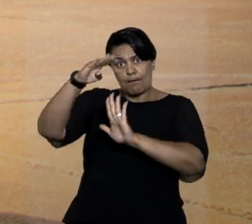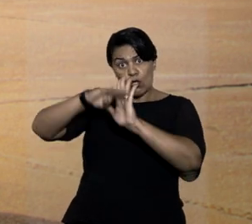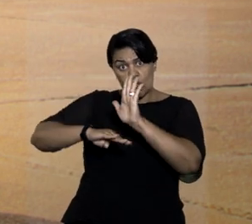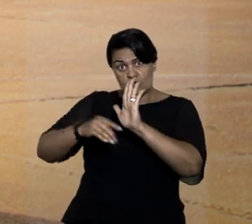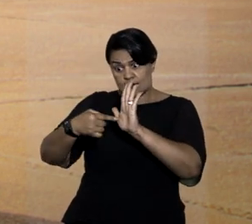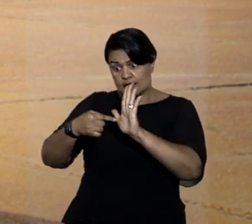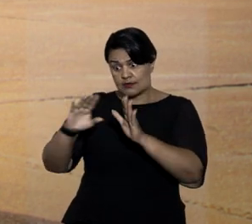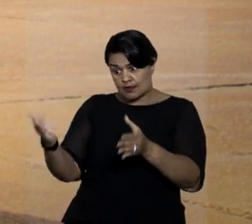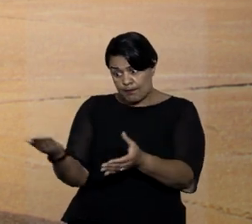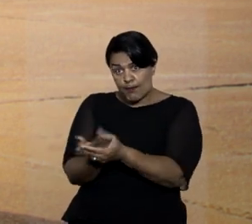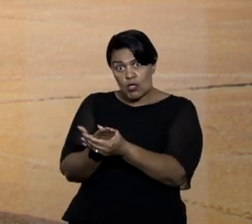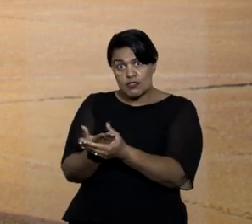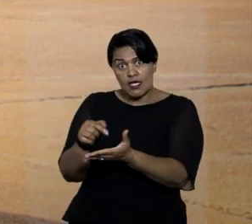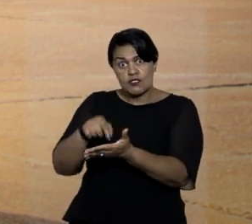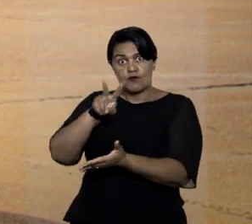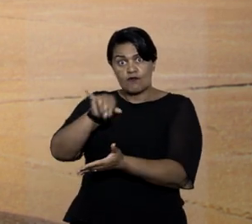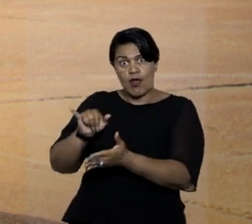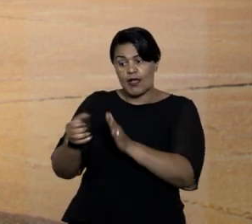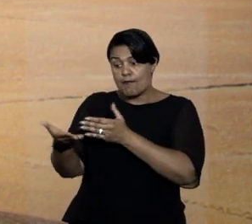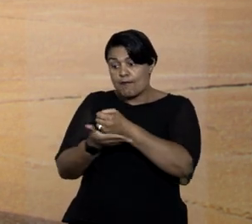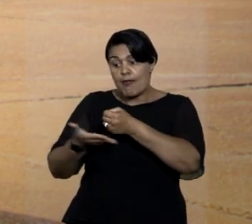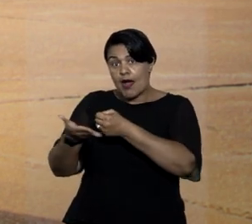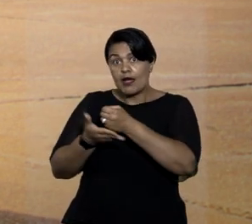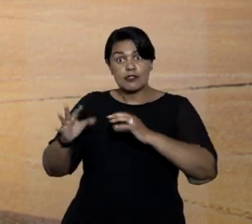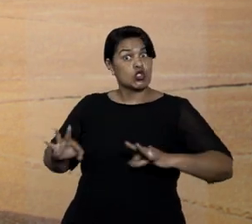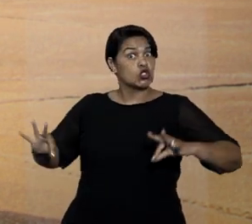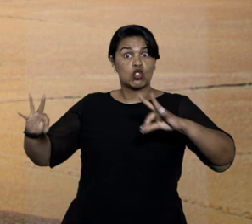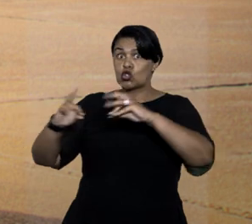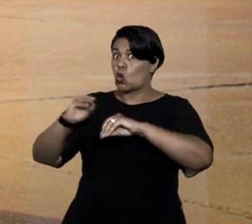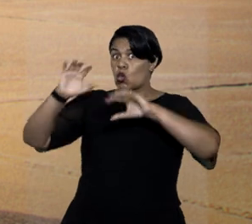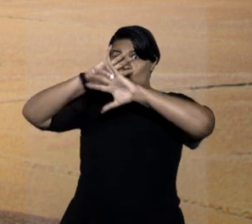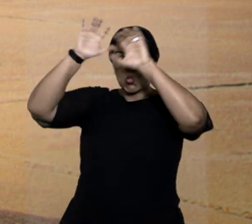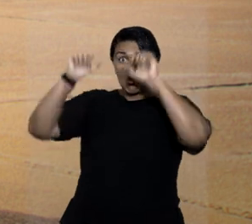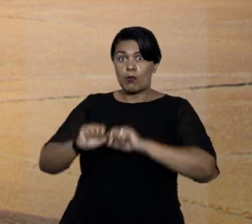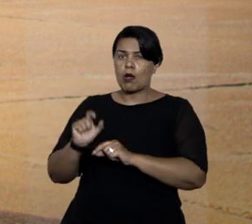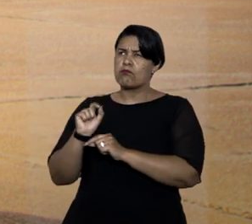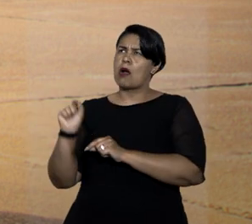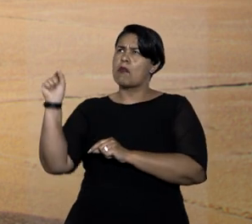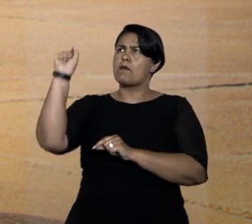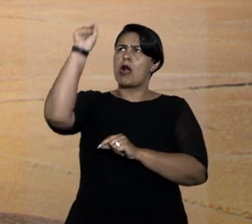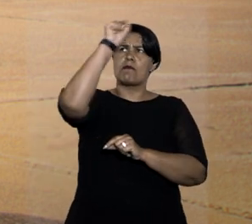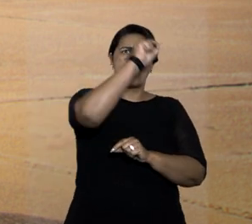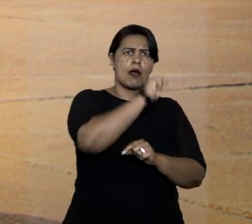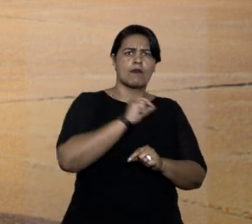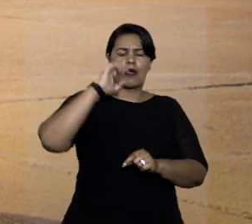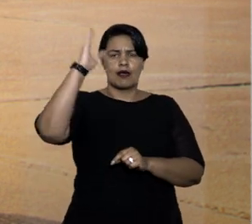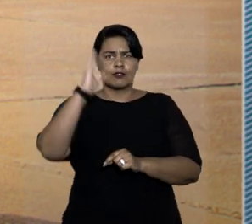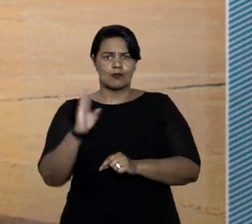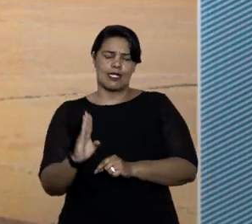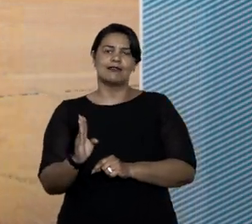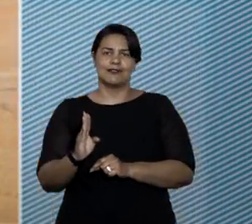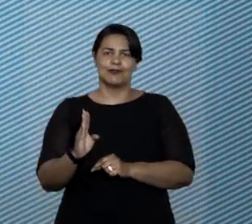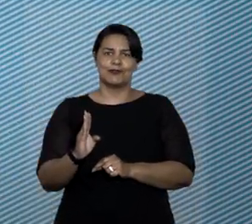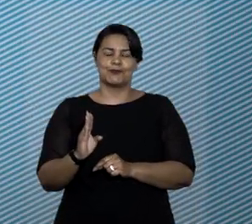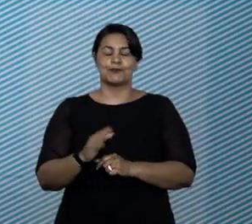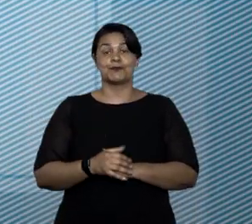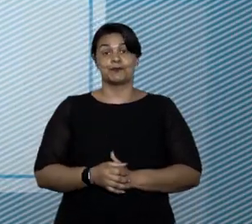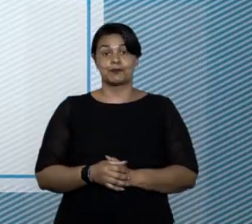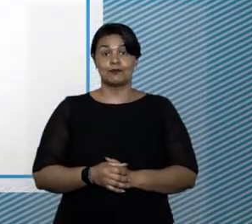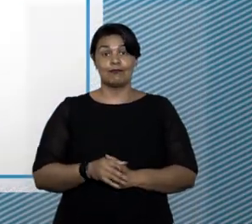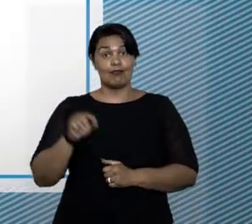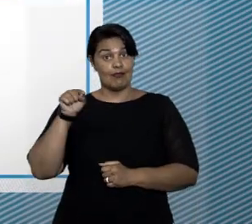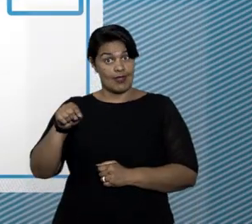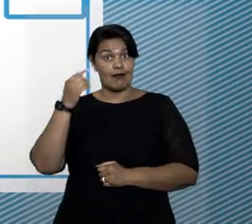referência para todo o país em julgamentos semelhantes, que tenham a mesma questão de direito. Esse